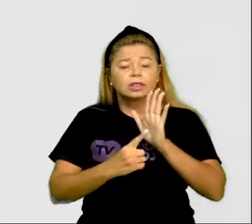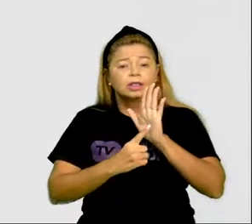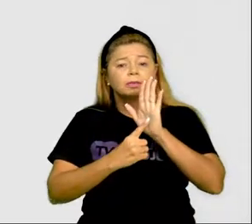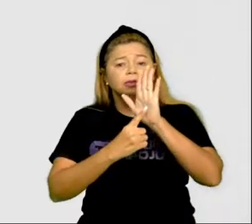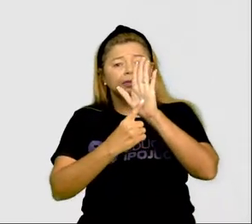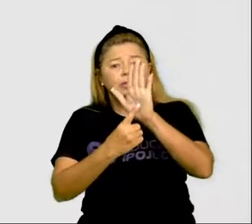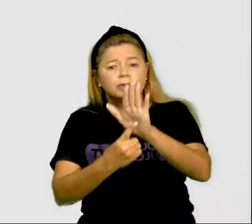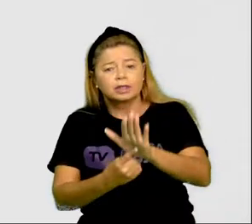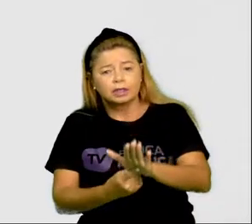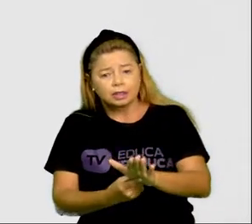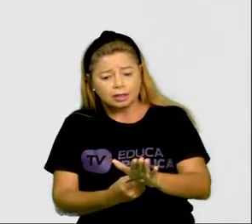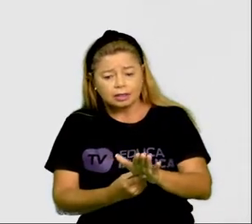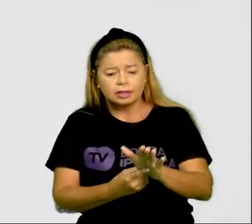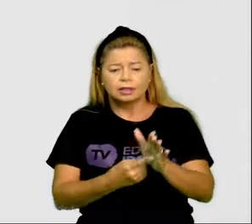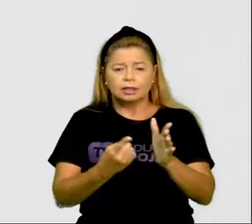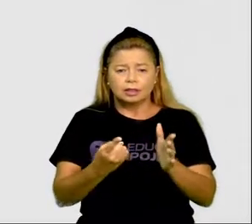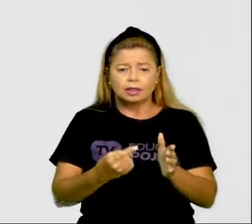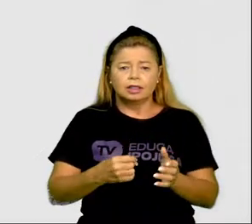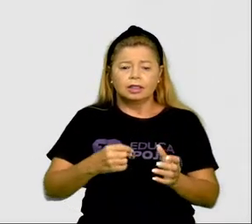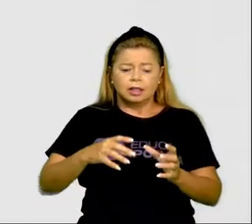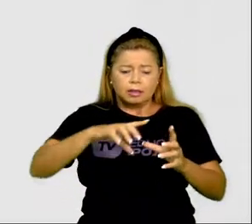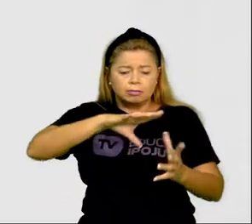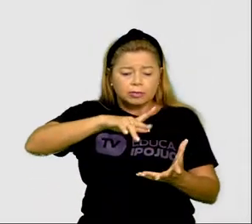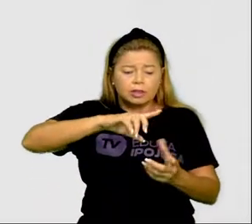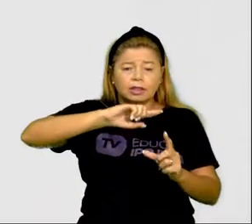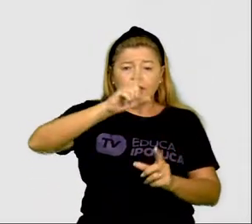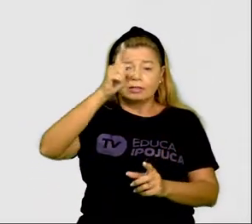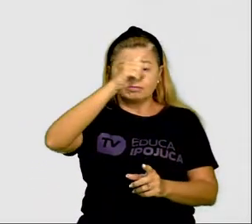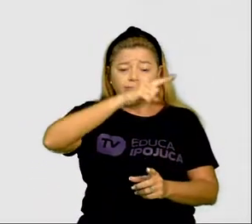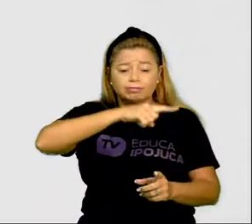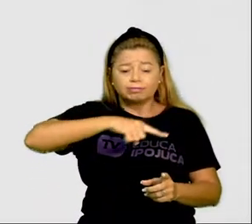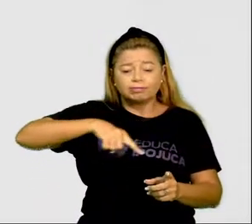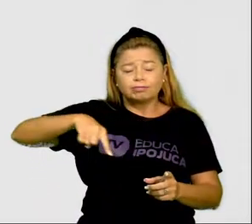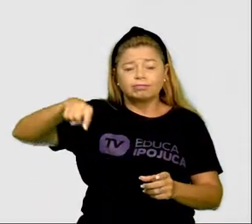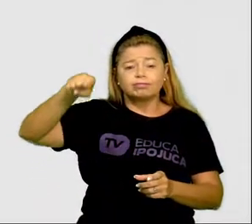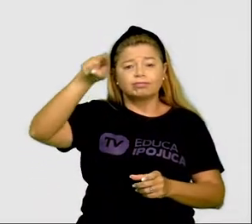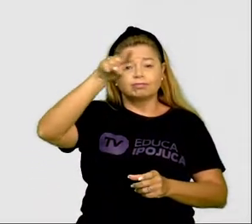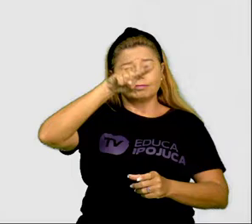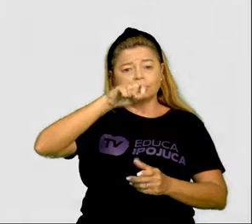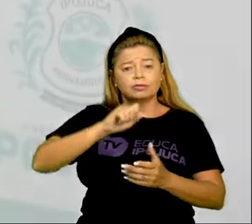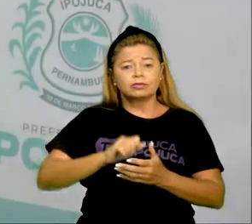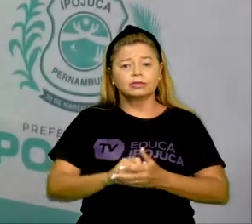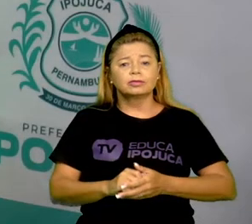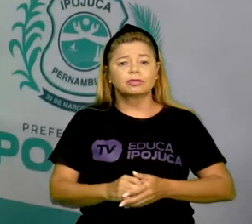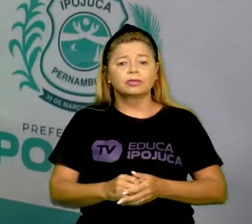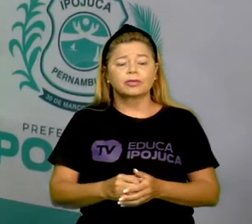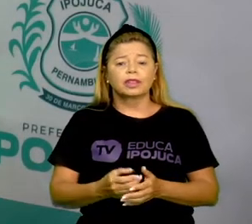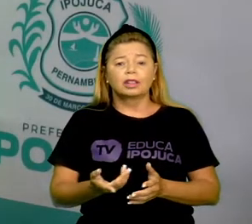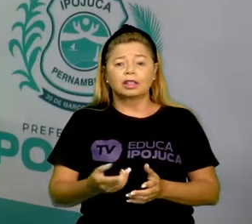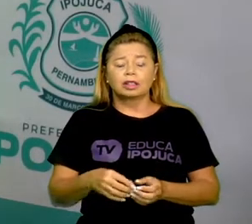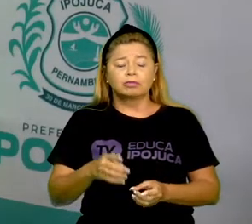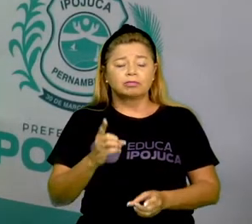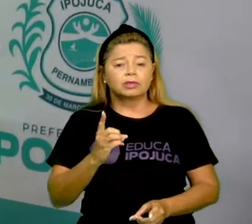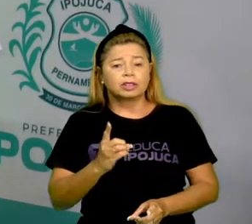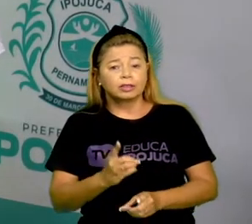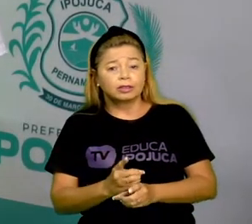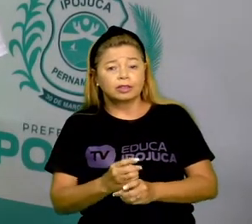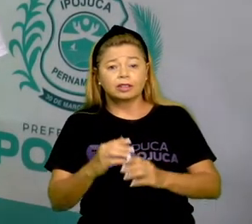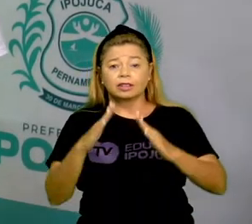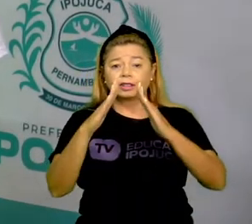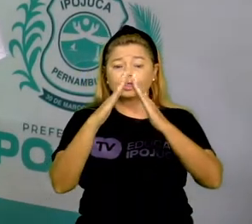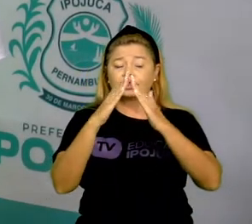que é arredondada. Então, esse é o globo terrestre que nós podemos encontrar nas